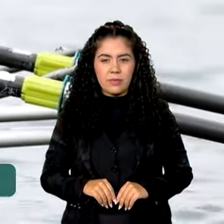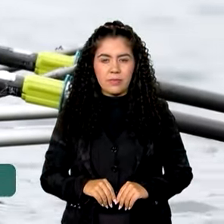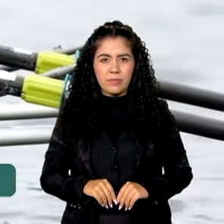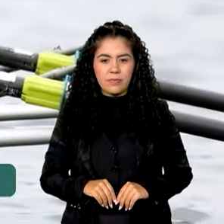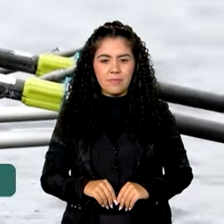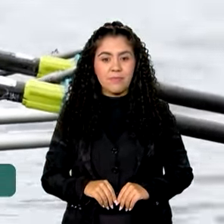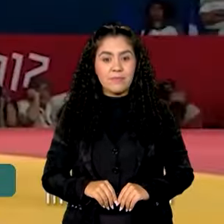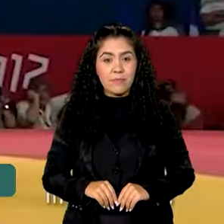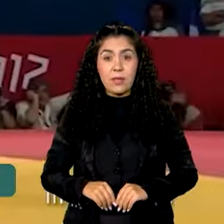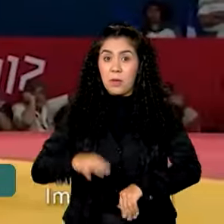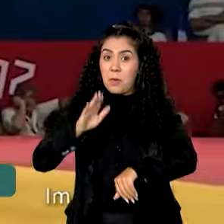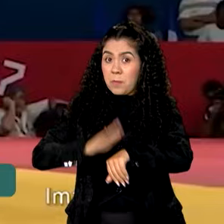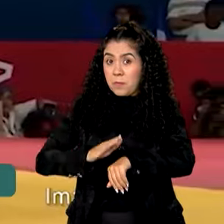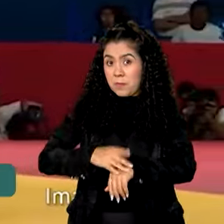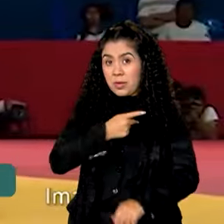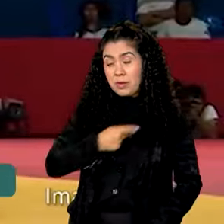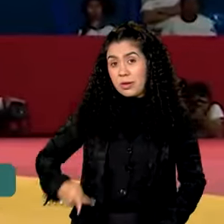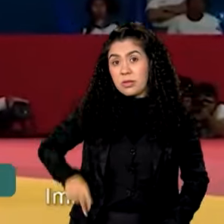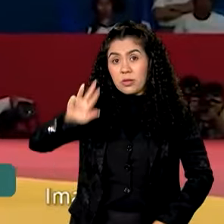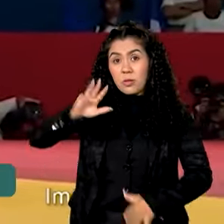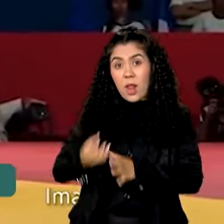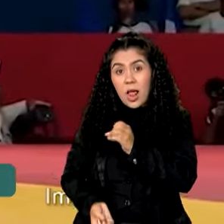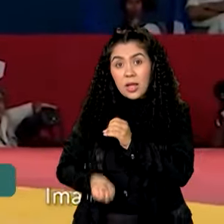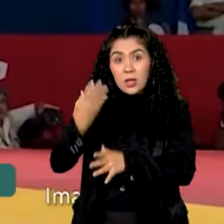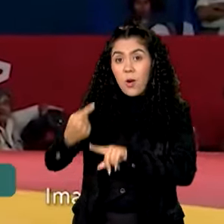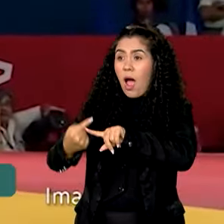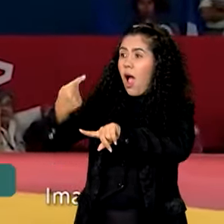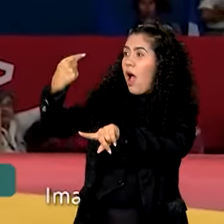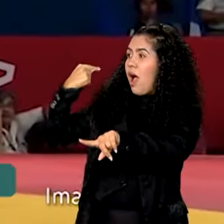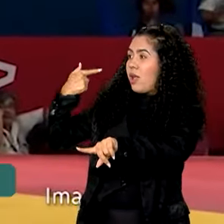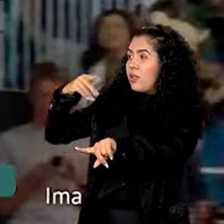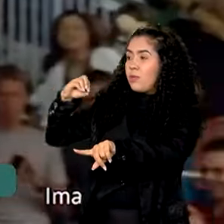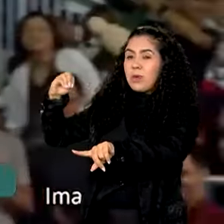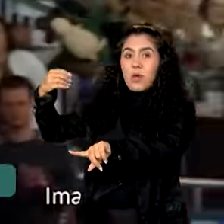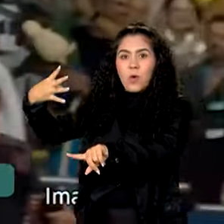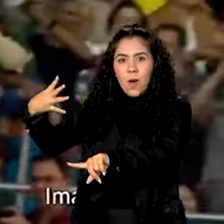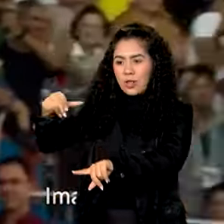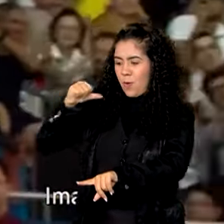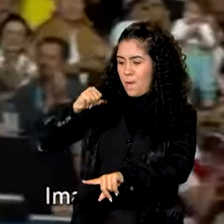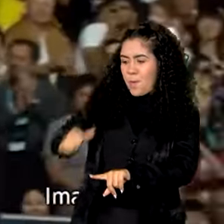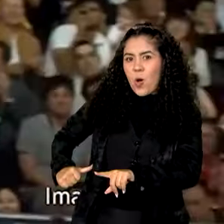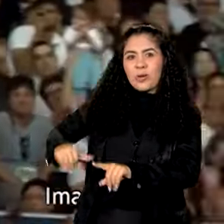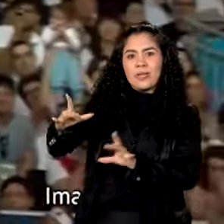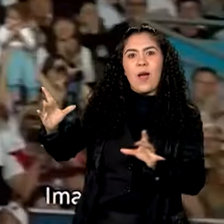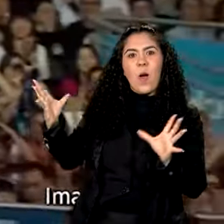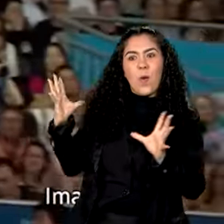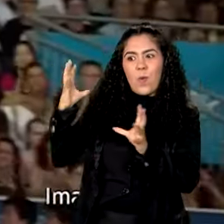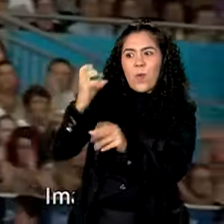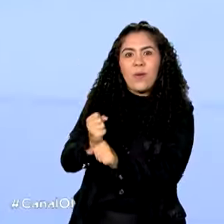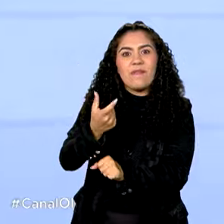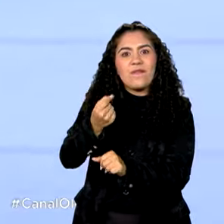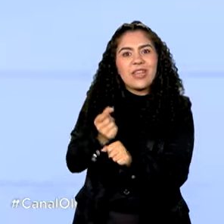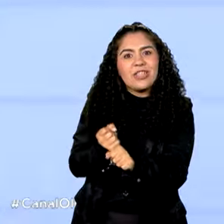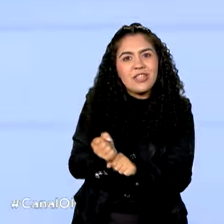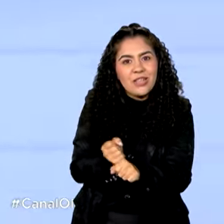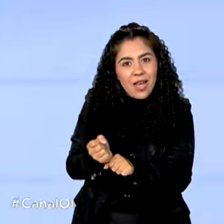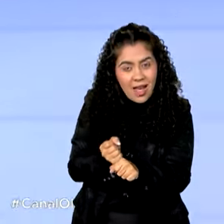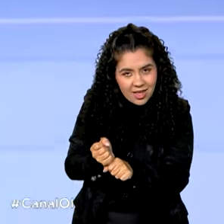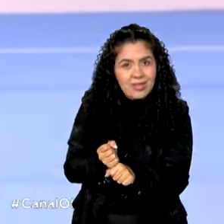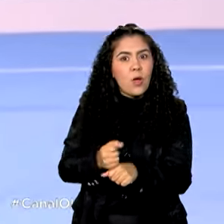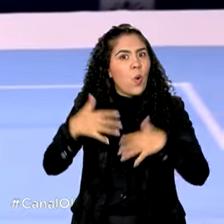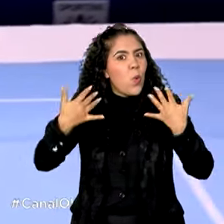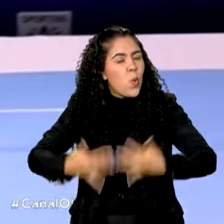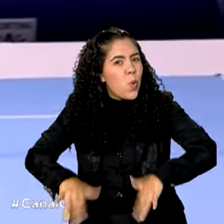Criado pelo presidente Lula em 2004, o Bolsa Atleta completa 20 anos em 2024. É o